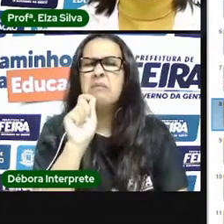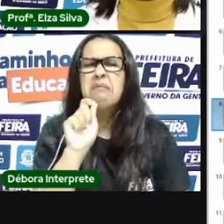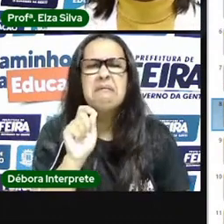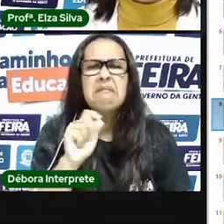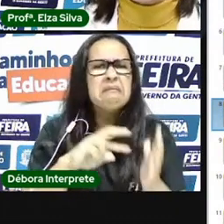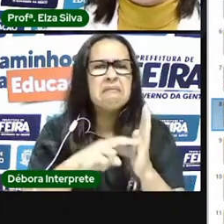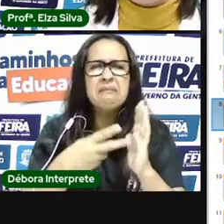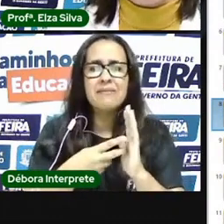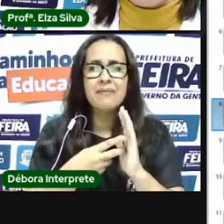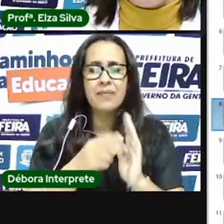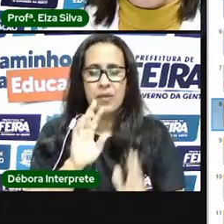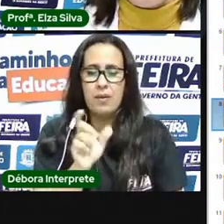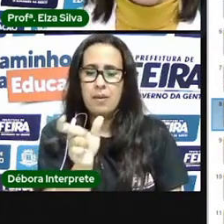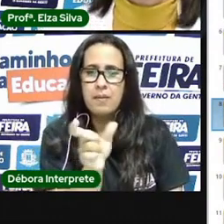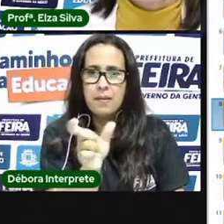crianças.